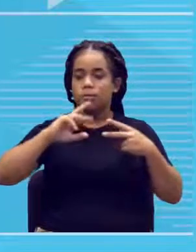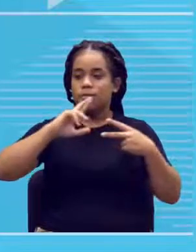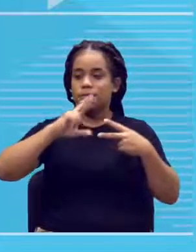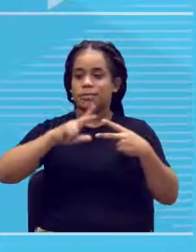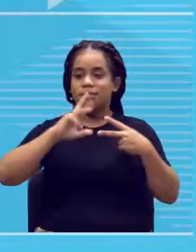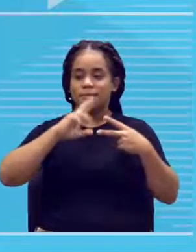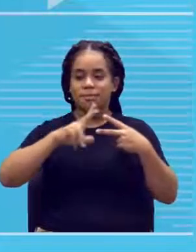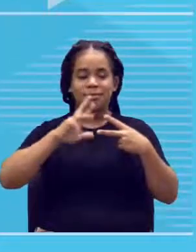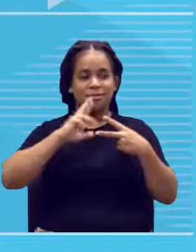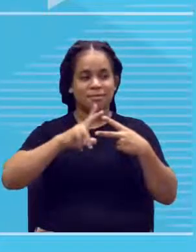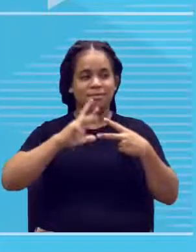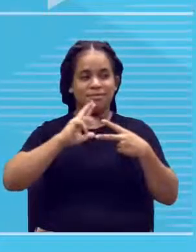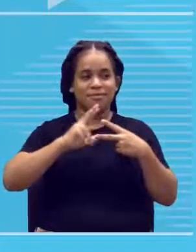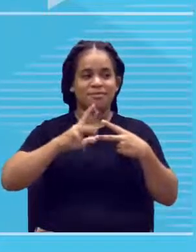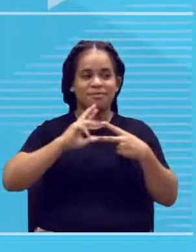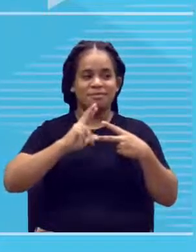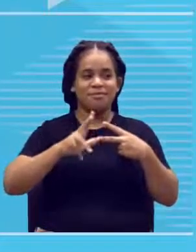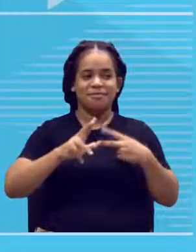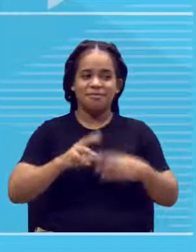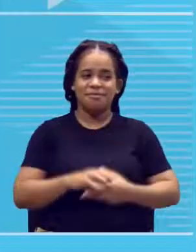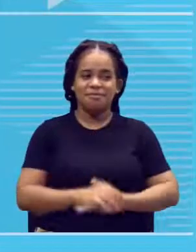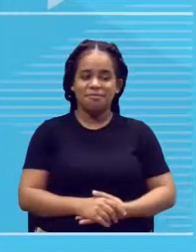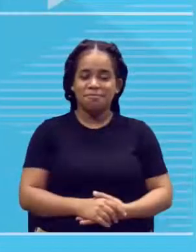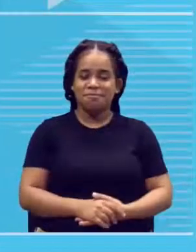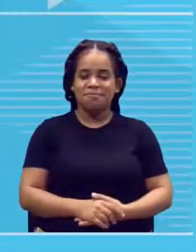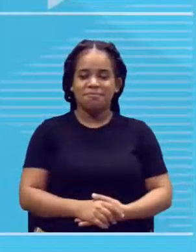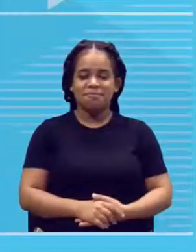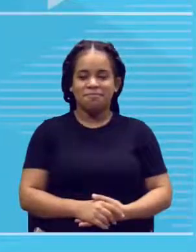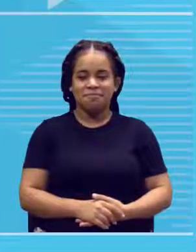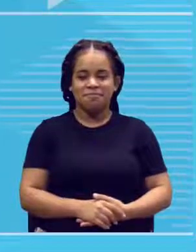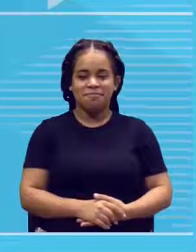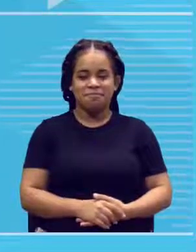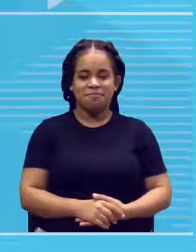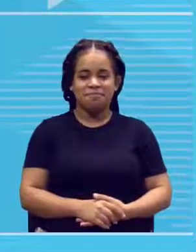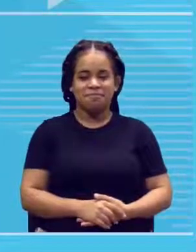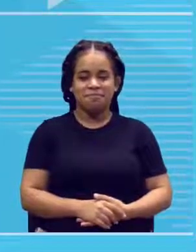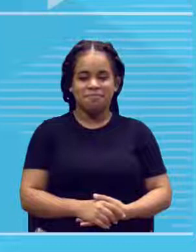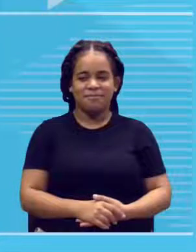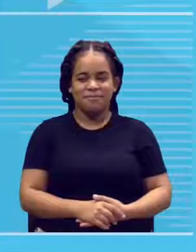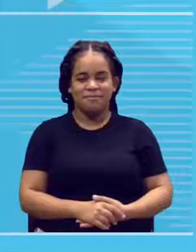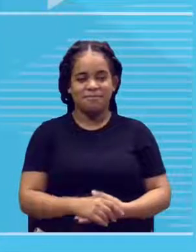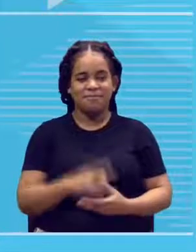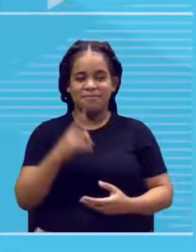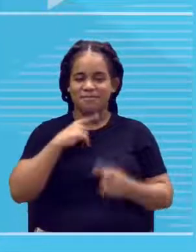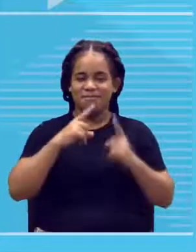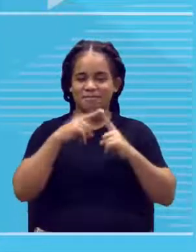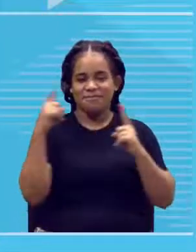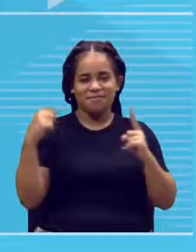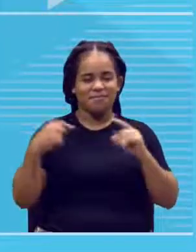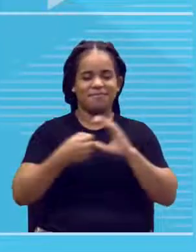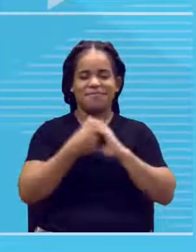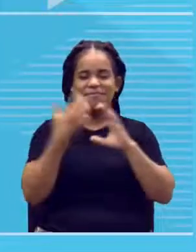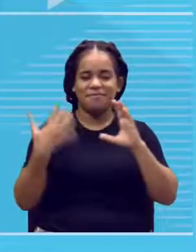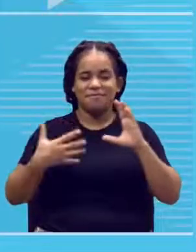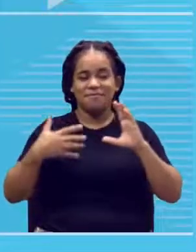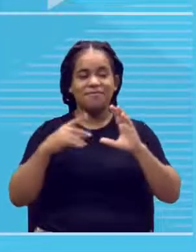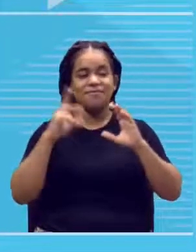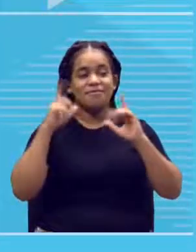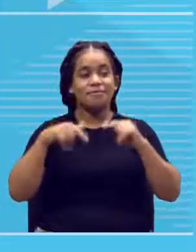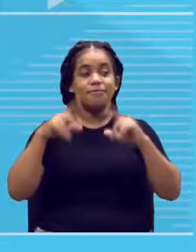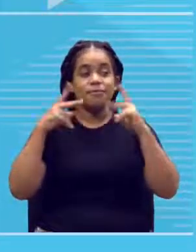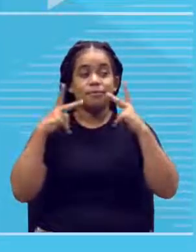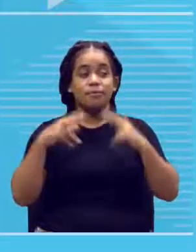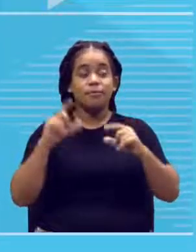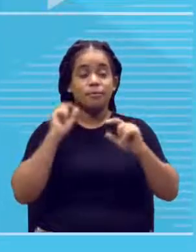diferente. Diferente o quê, professor? A variação da característica é igual